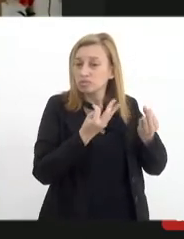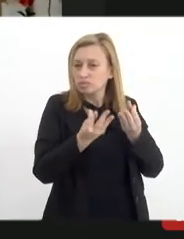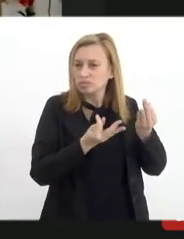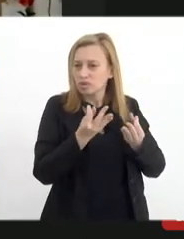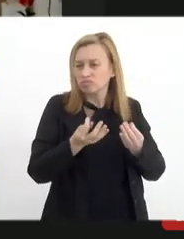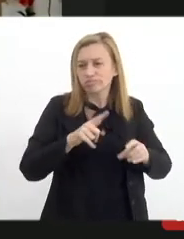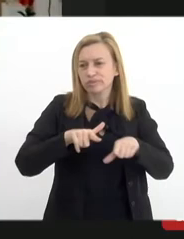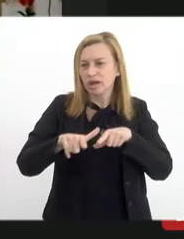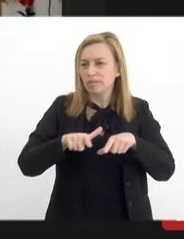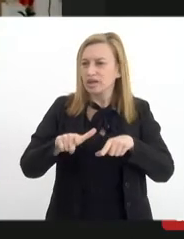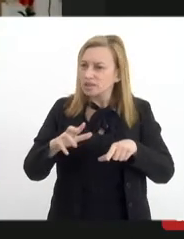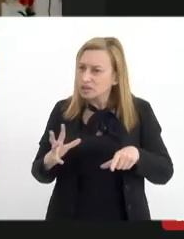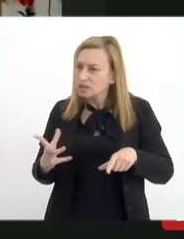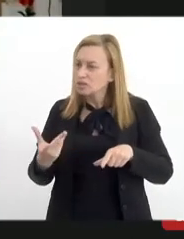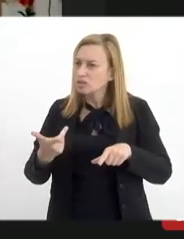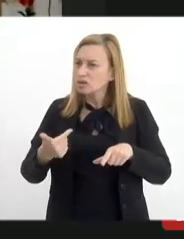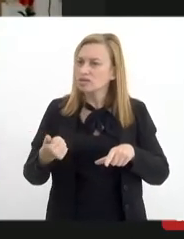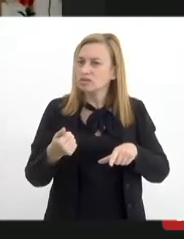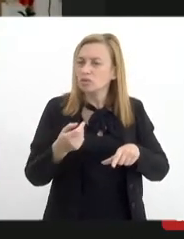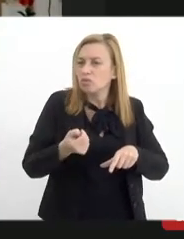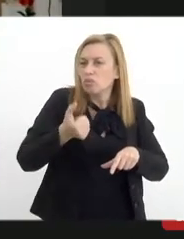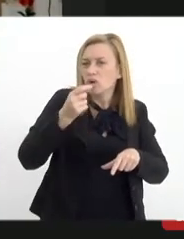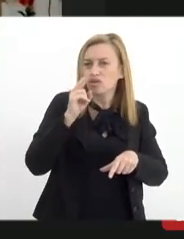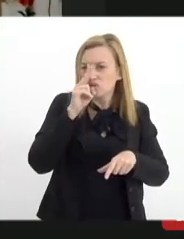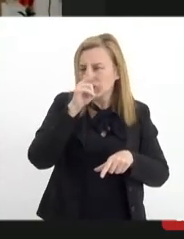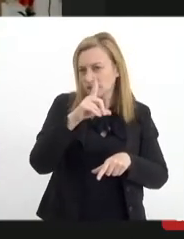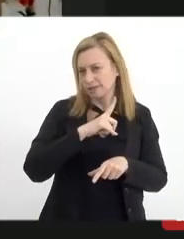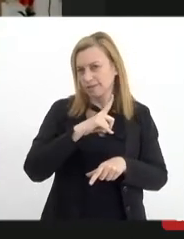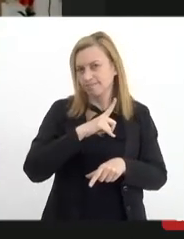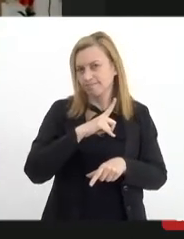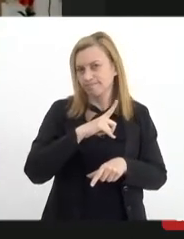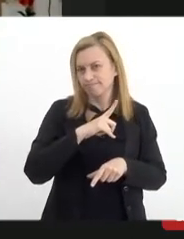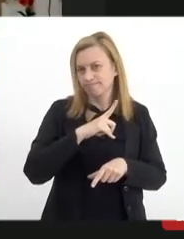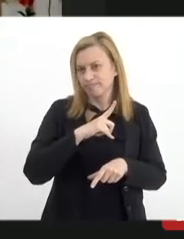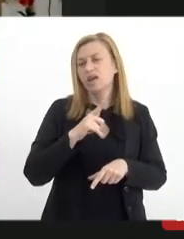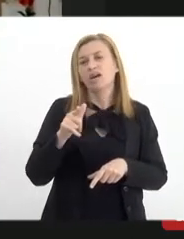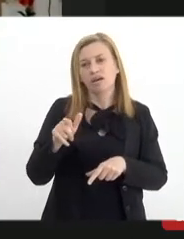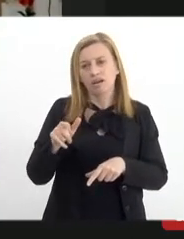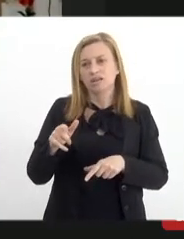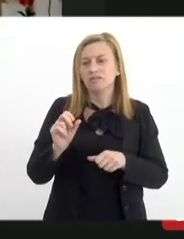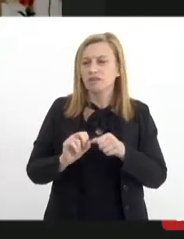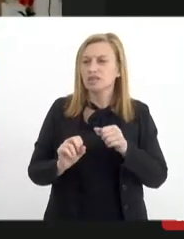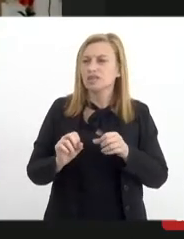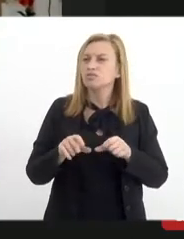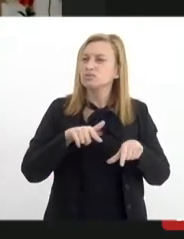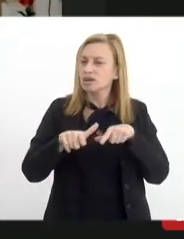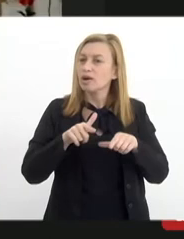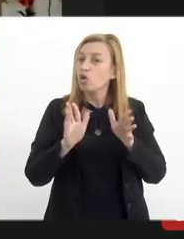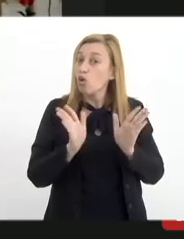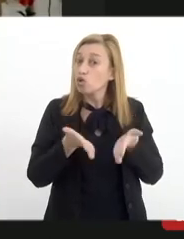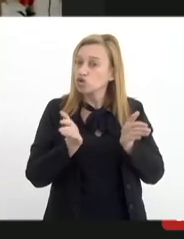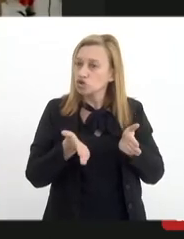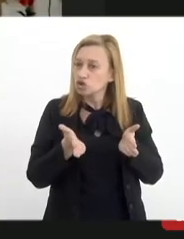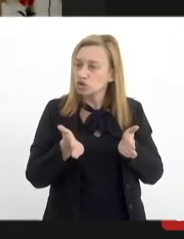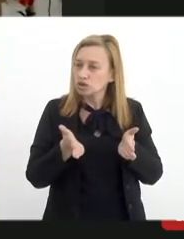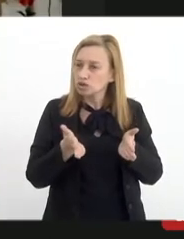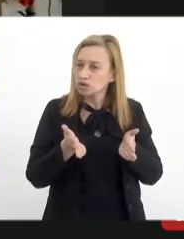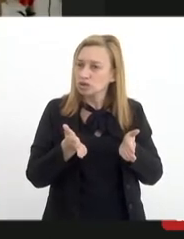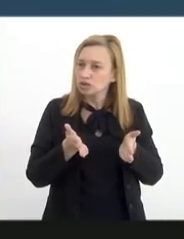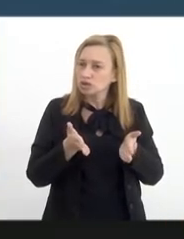a pouca força que ela tem. É ela que está fazendo esse trabalho de hoje de